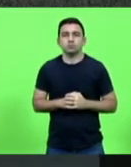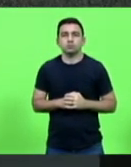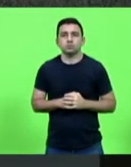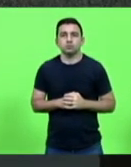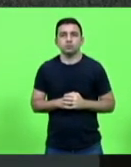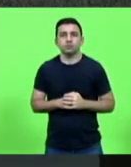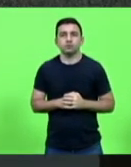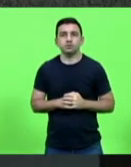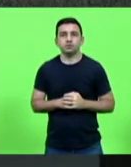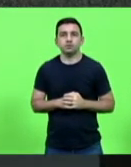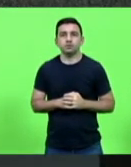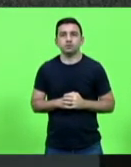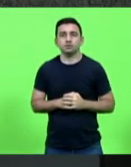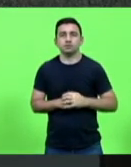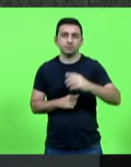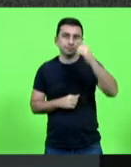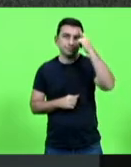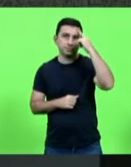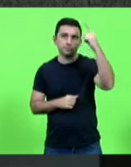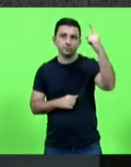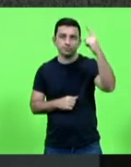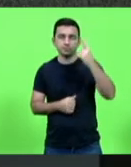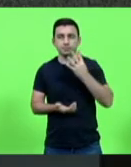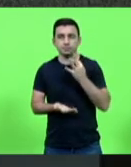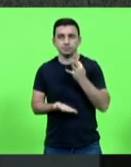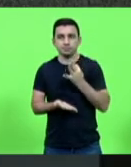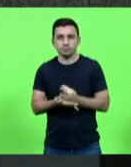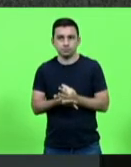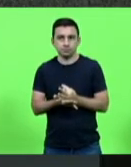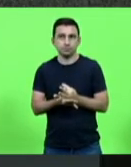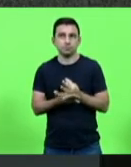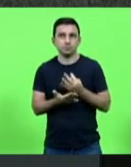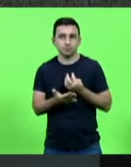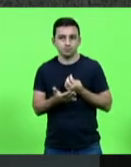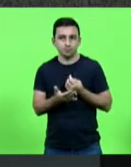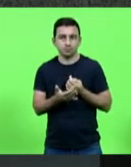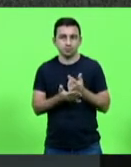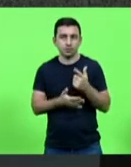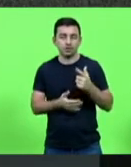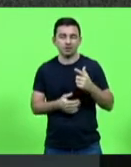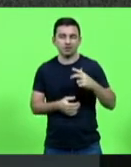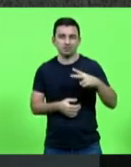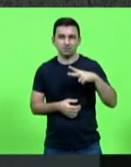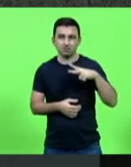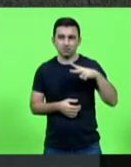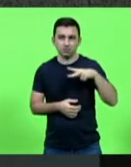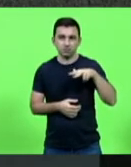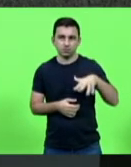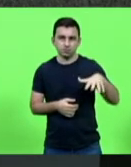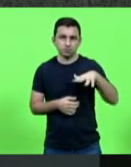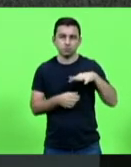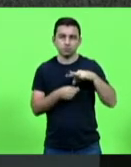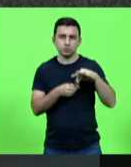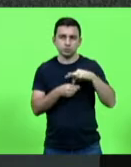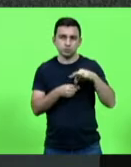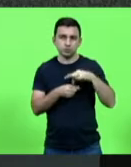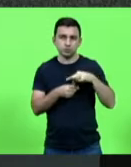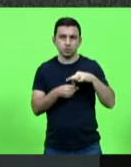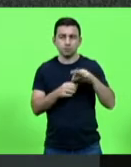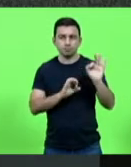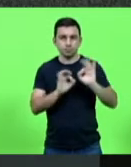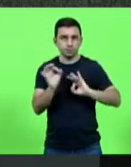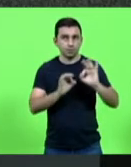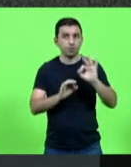Vale lembrar que a taxa é a cobrança de taxa por parte das instituições particulares de ensino superior para a expedição de documentos